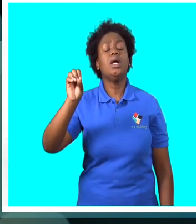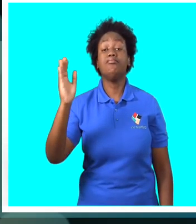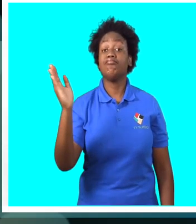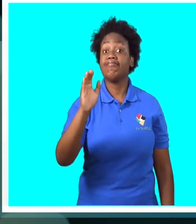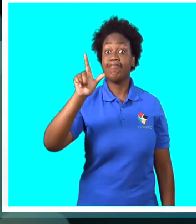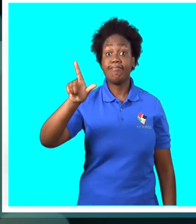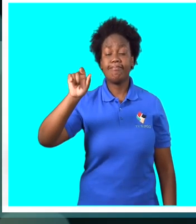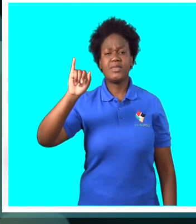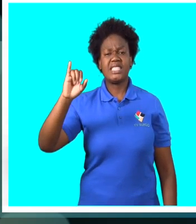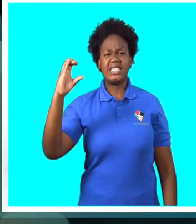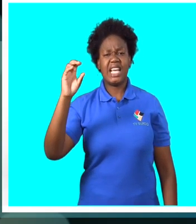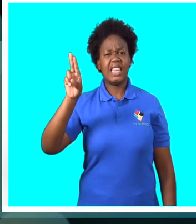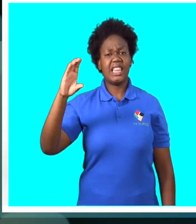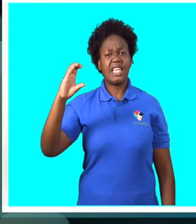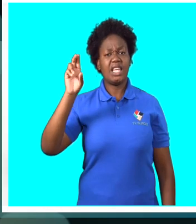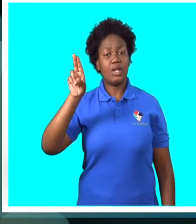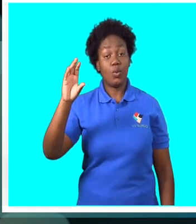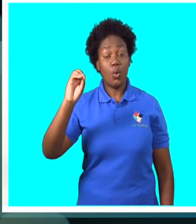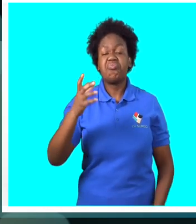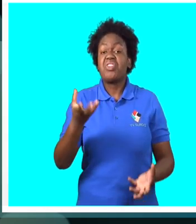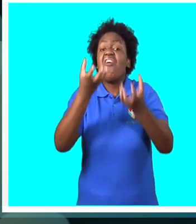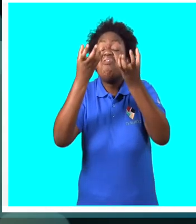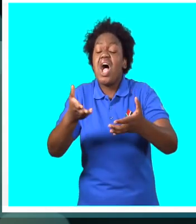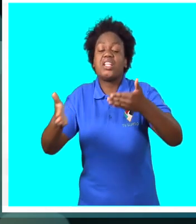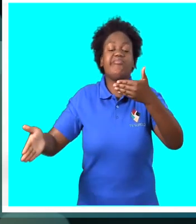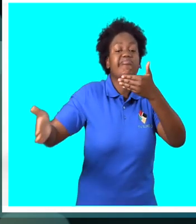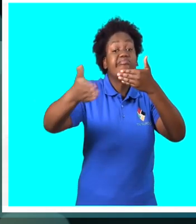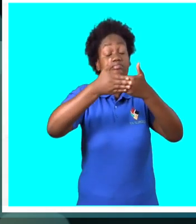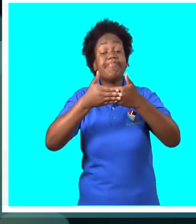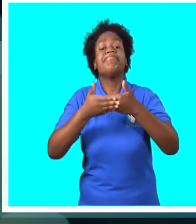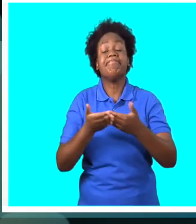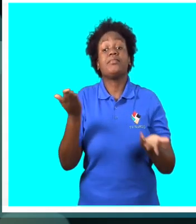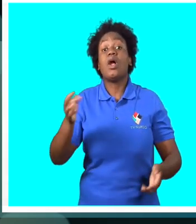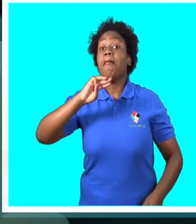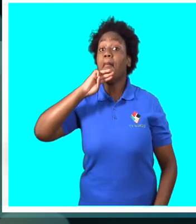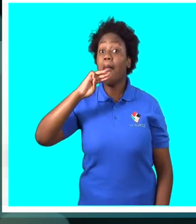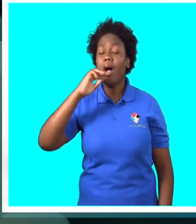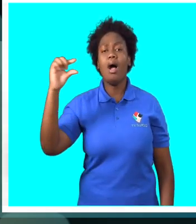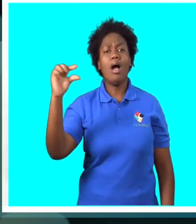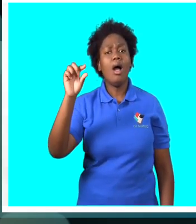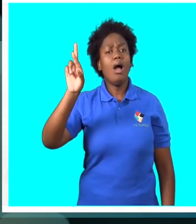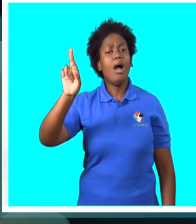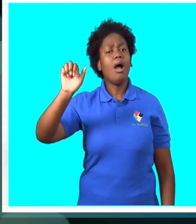Entretanto, Graça Machel, mãe da vítima, disse que não se podia posicionar a respeito do caso.